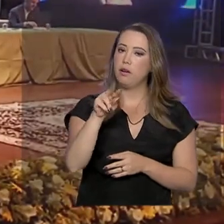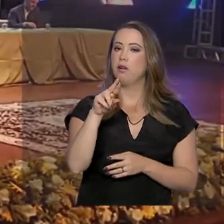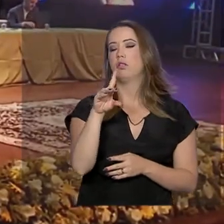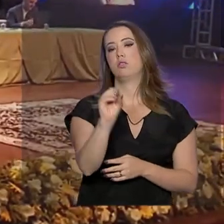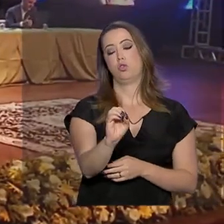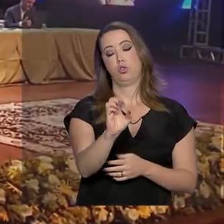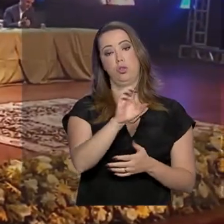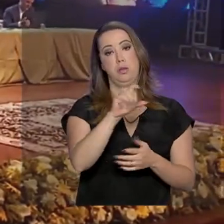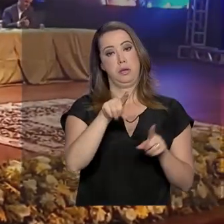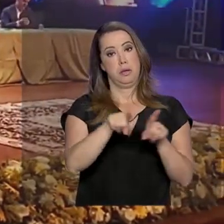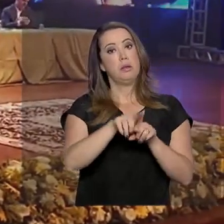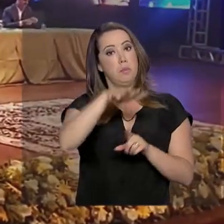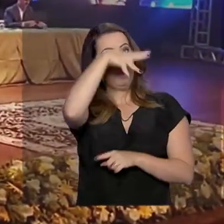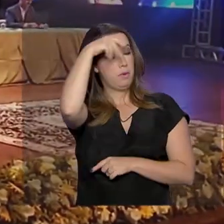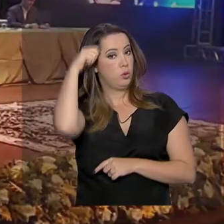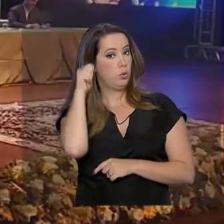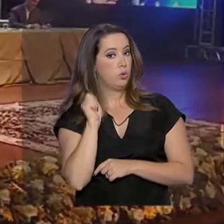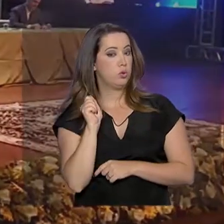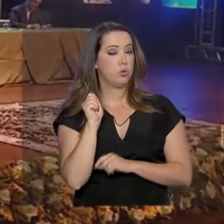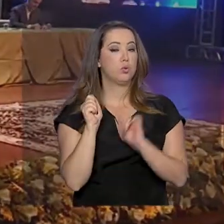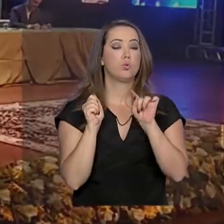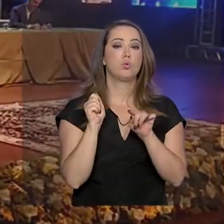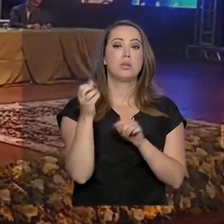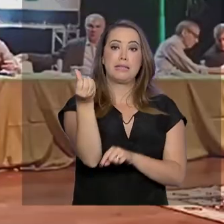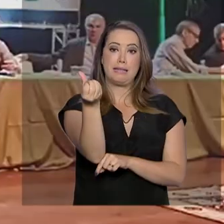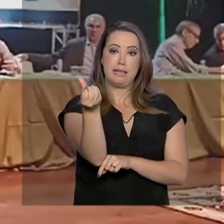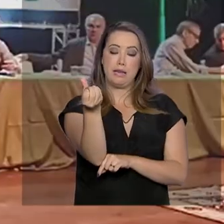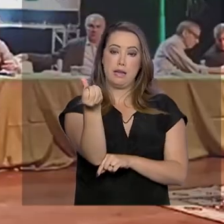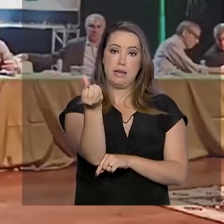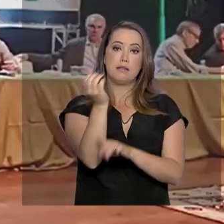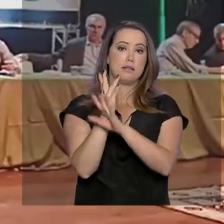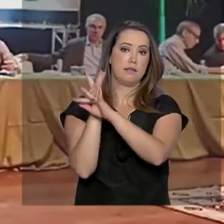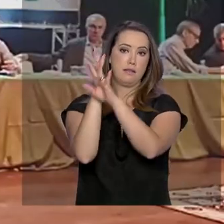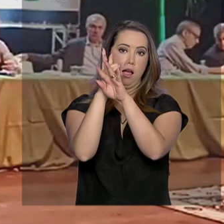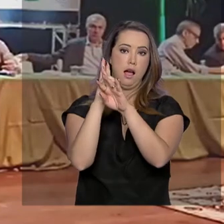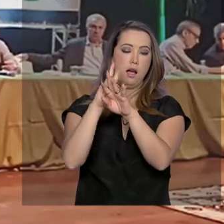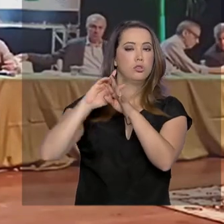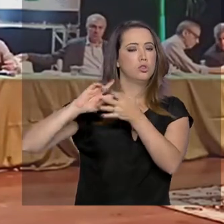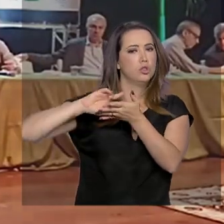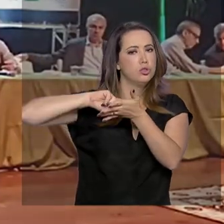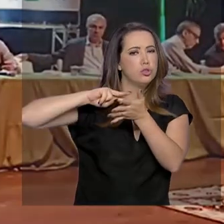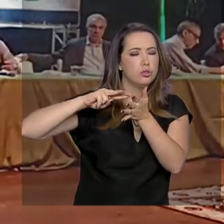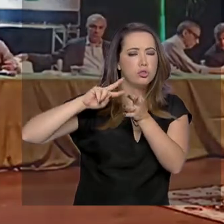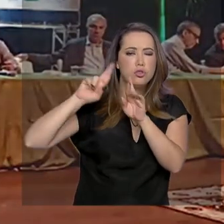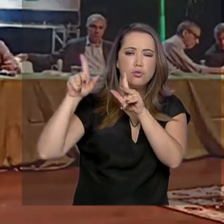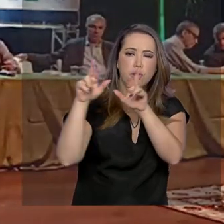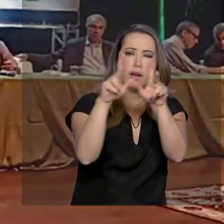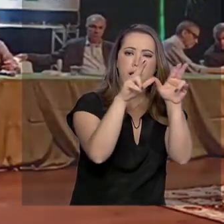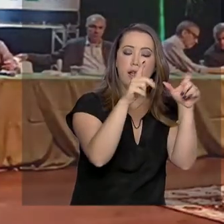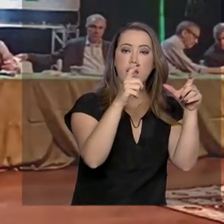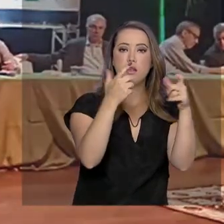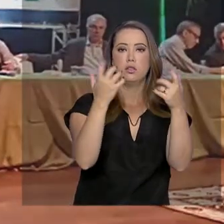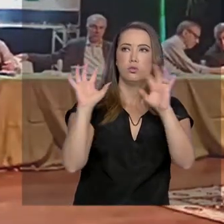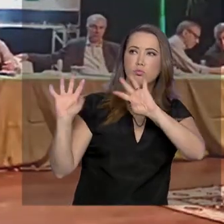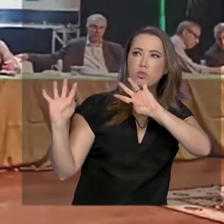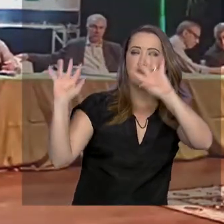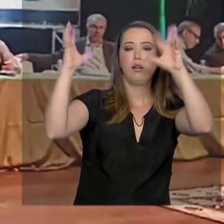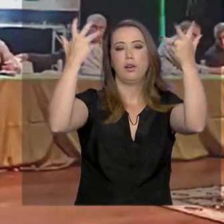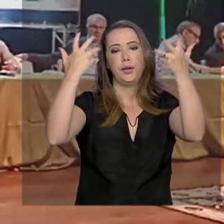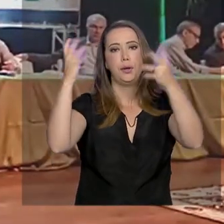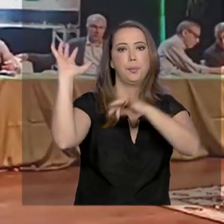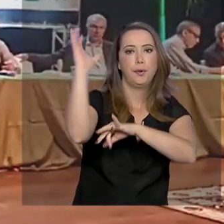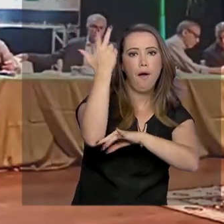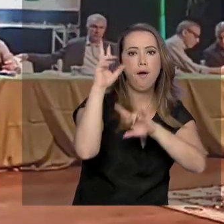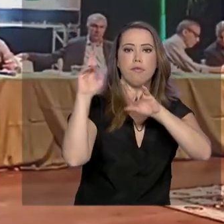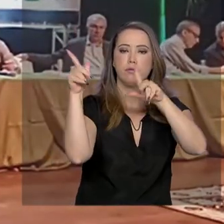cidades representando diferentes biomas. Segundo o ministro Henrique Mandetta, o Brasil está bem perto de